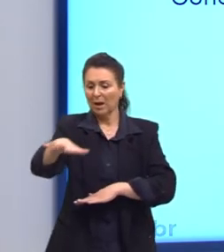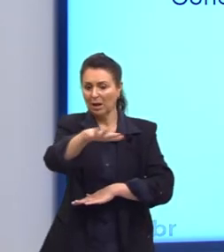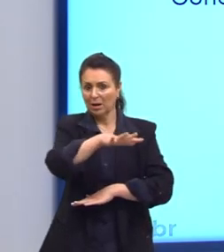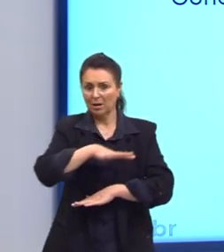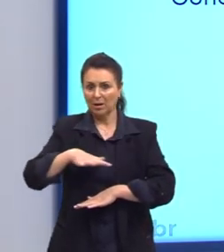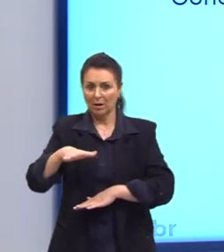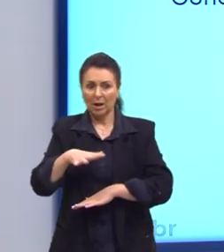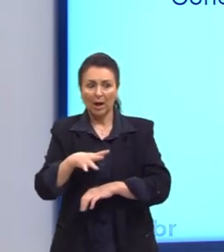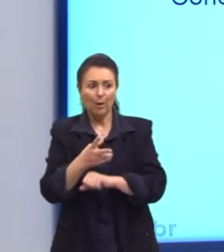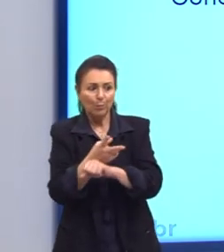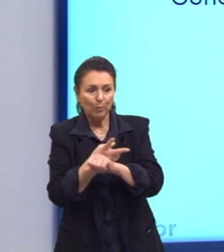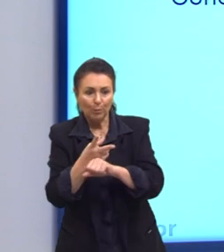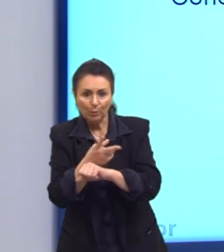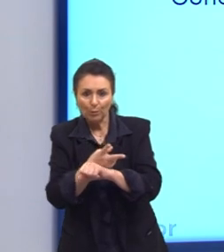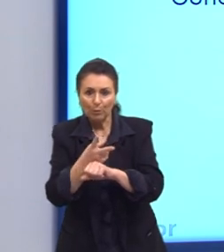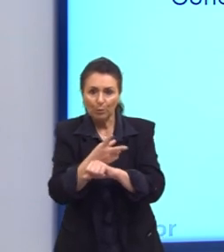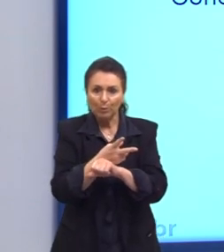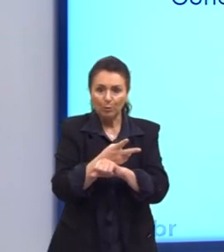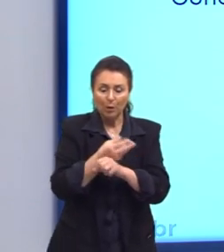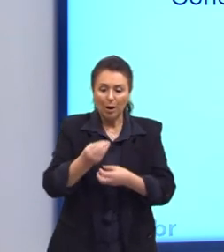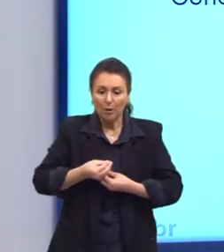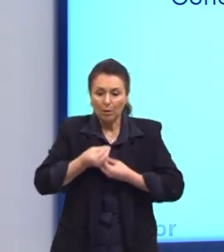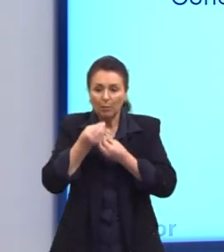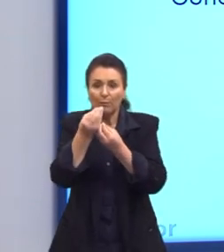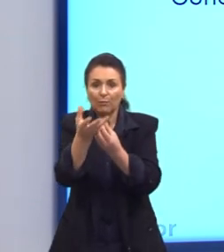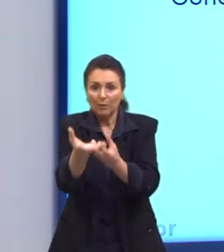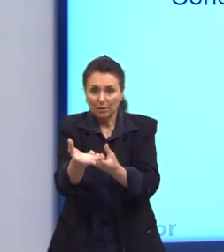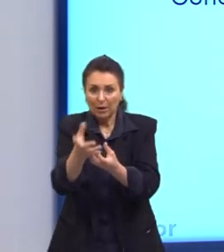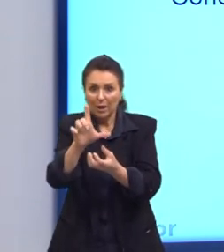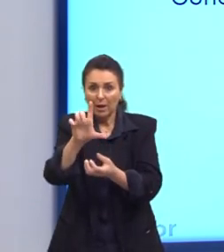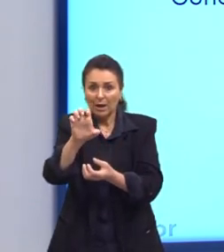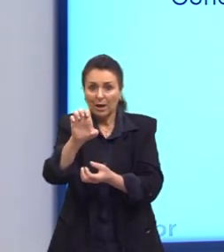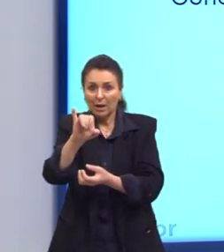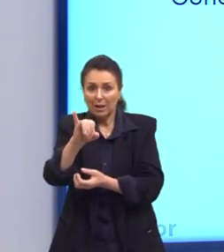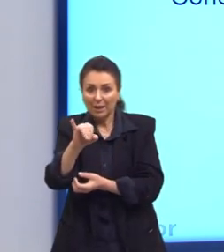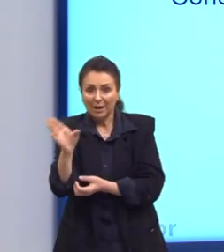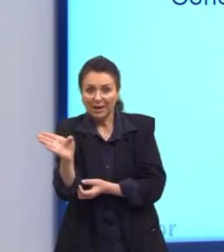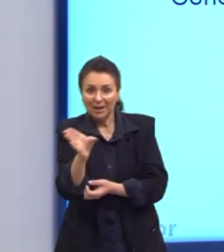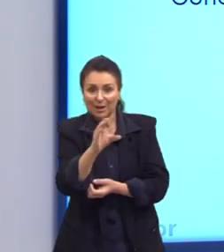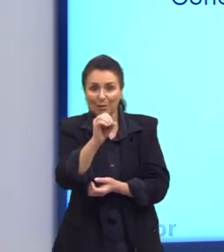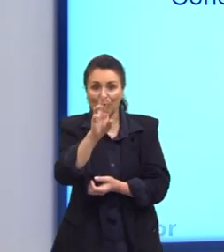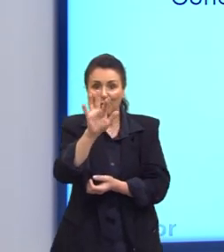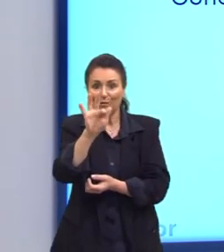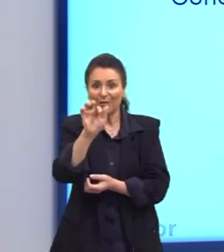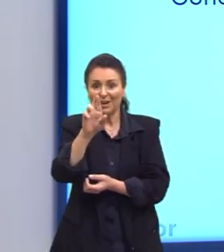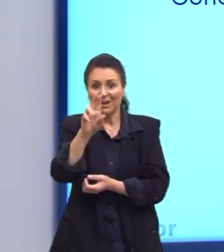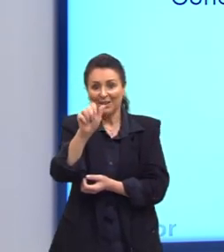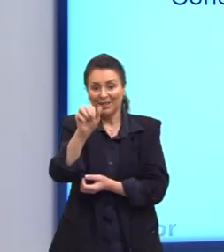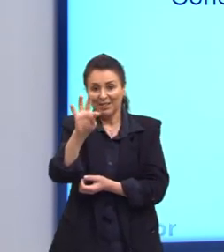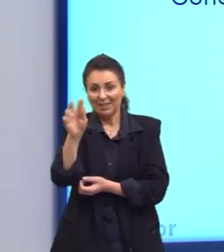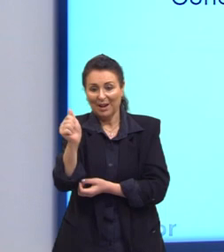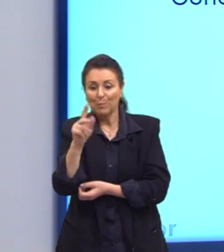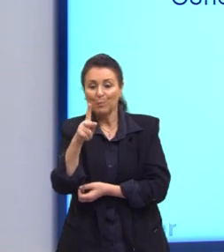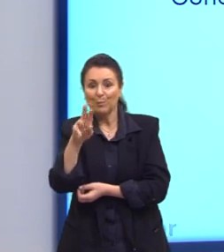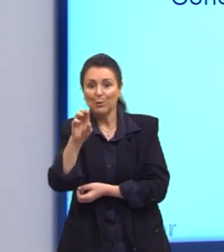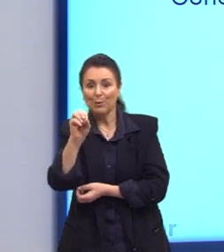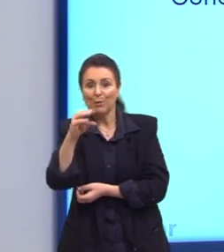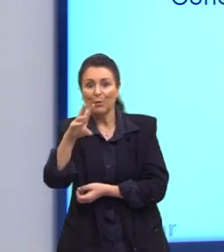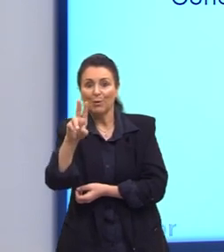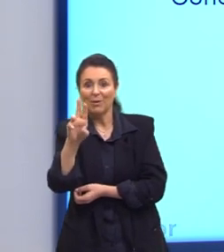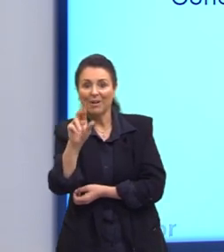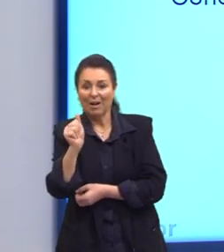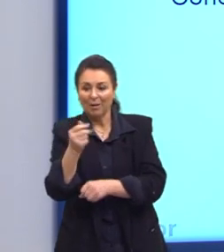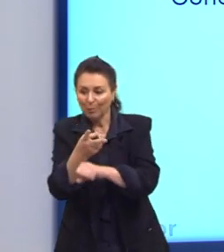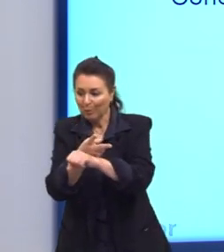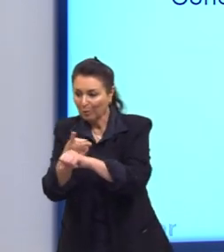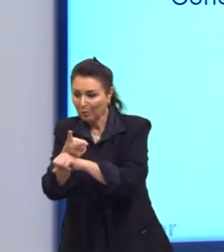oferta e procura. E aí muitas vezes essa lei da oferta, essa mão não é tão invisível assim e causa problemas.